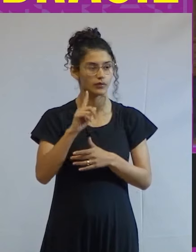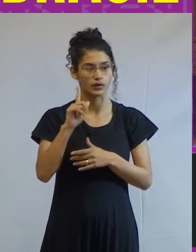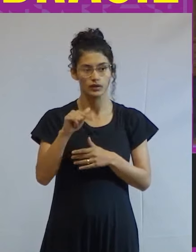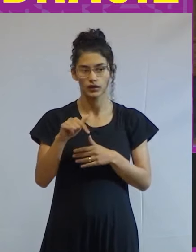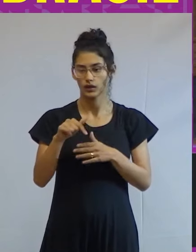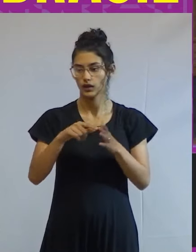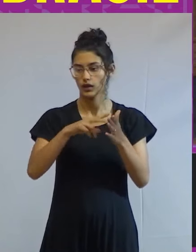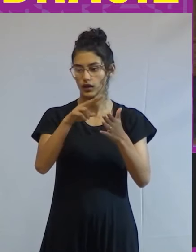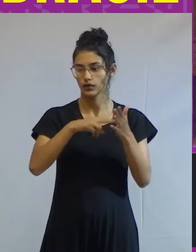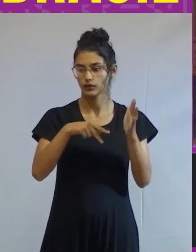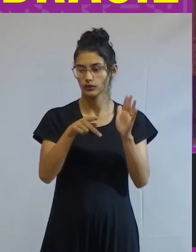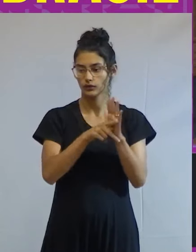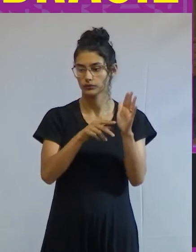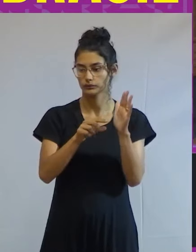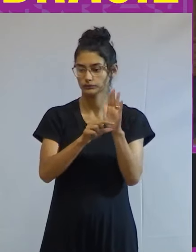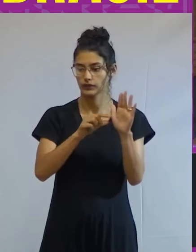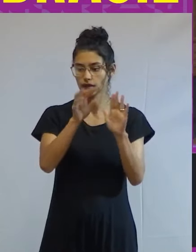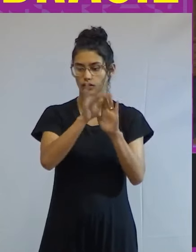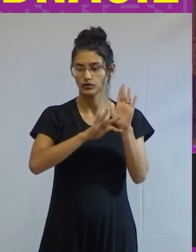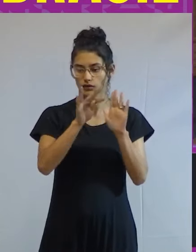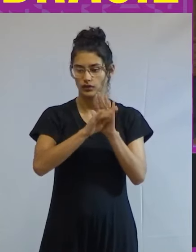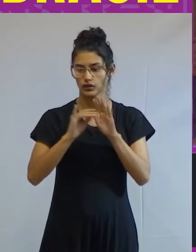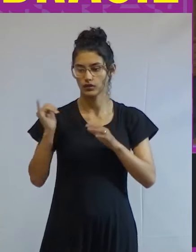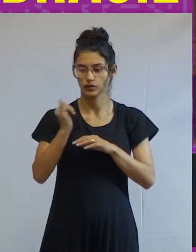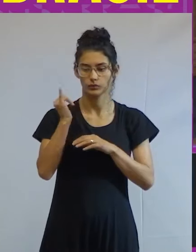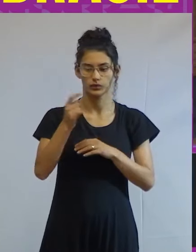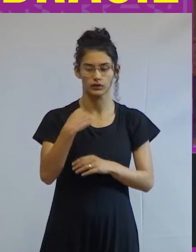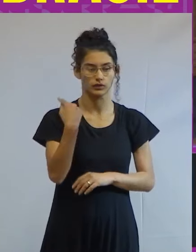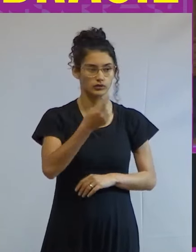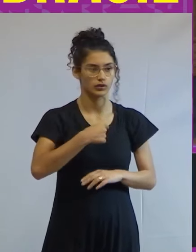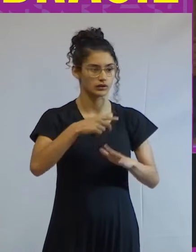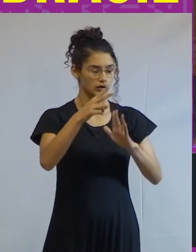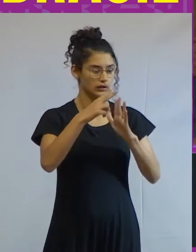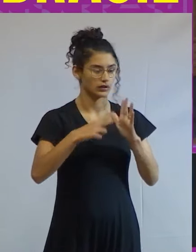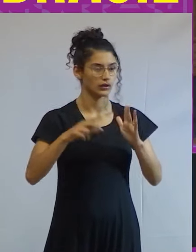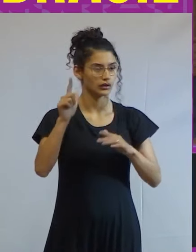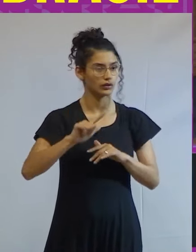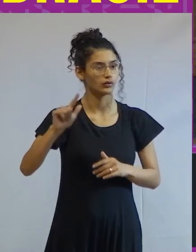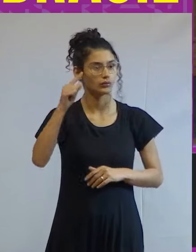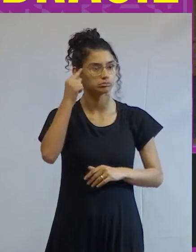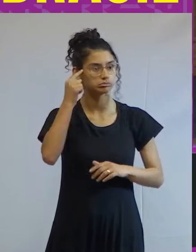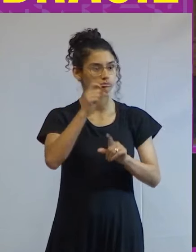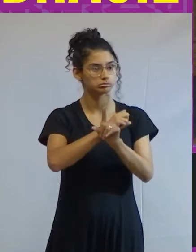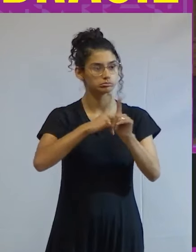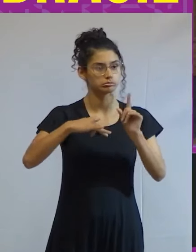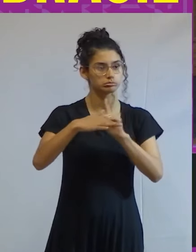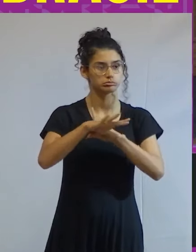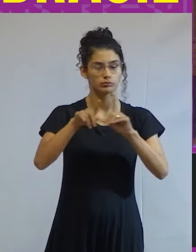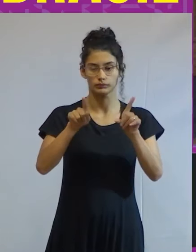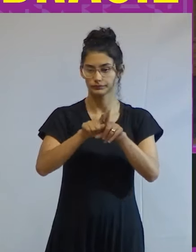são leituras de fragmentos de textos importantes da nossa literatura, do nosso pensamento social,